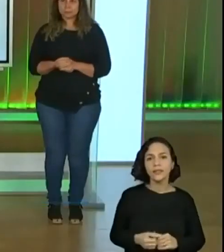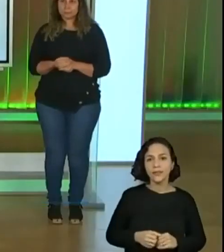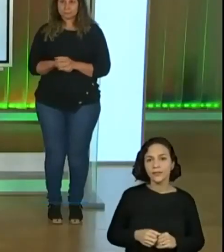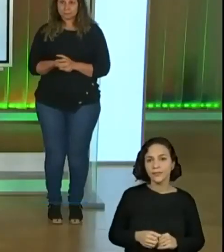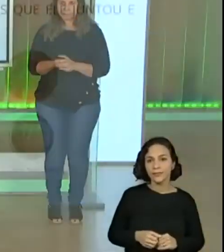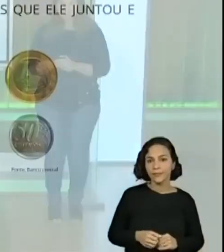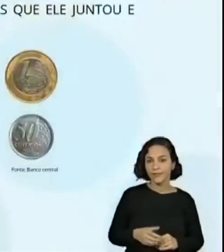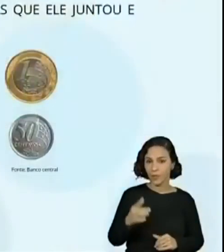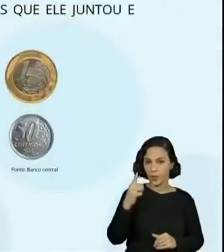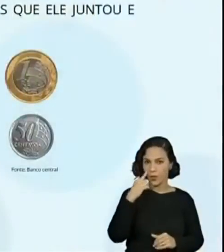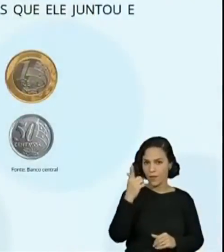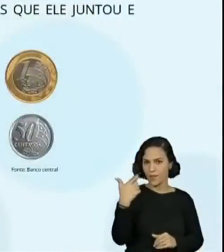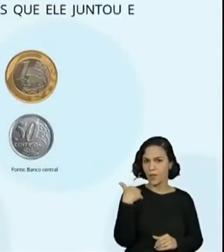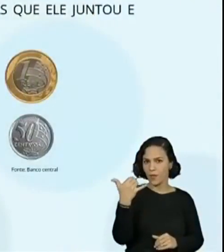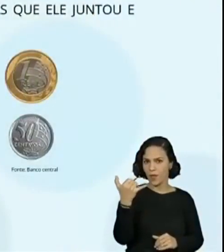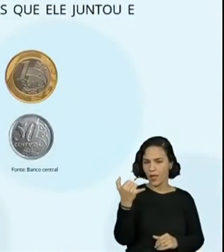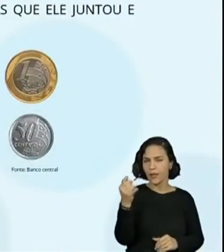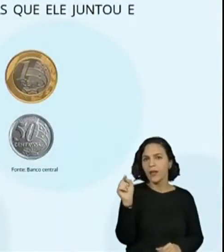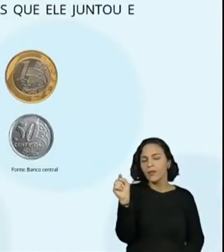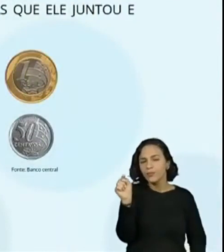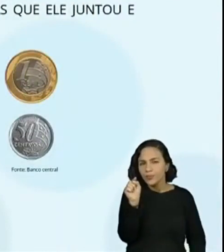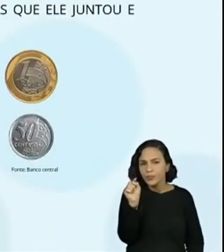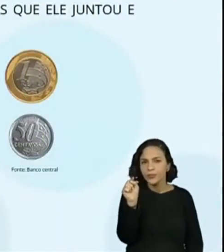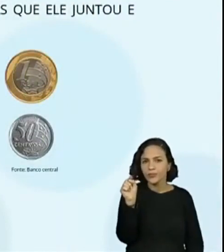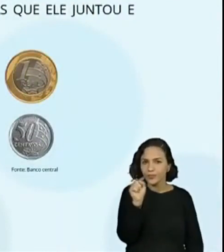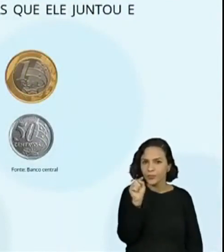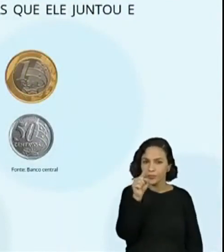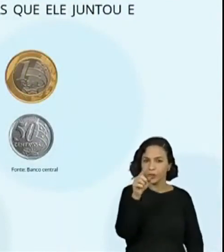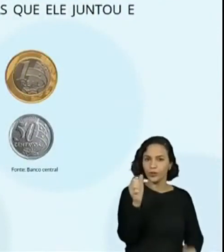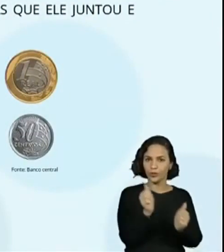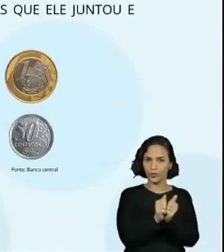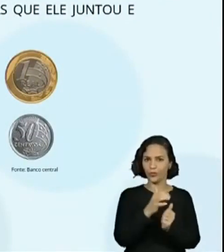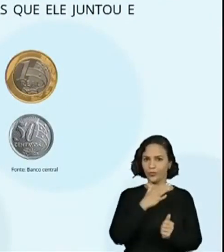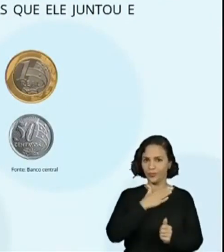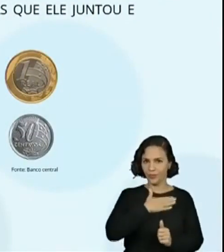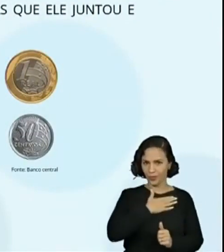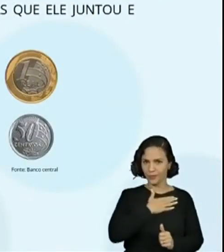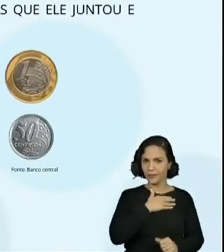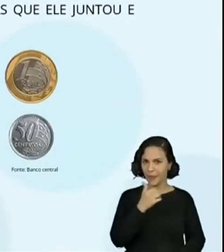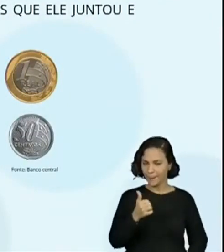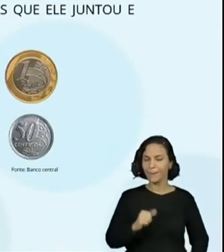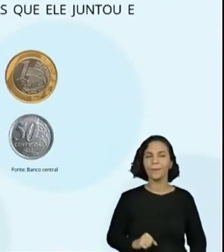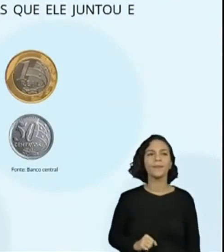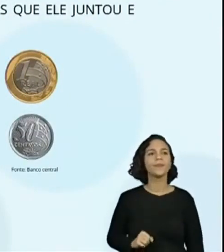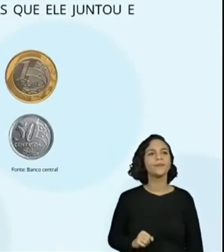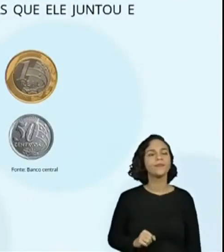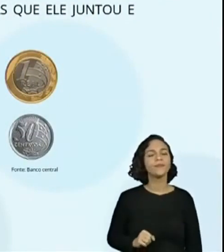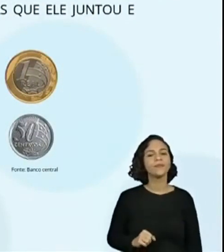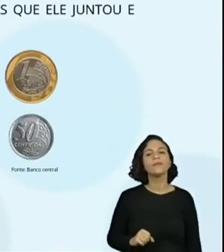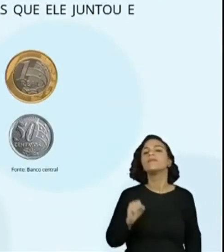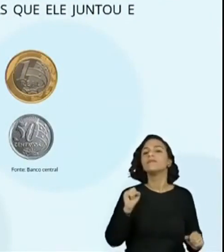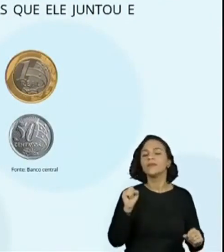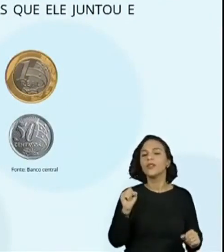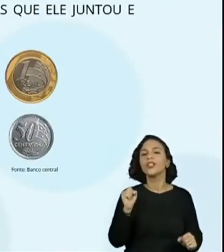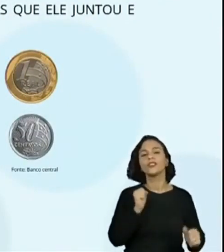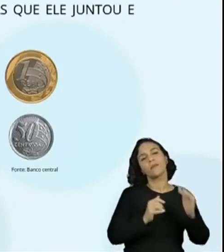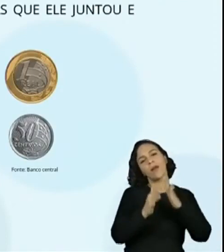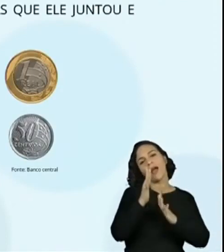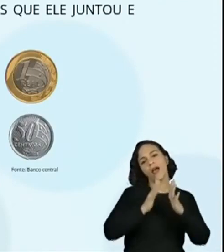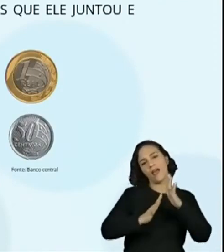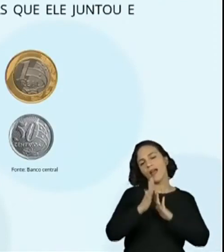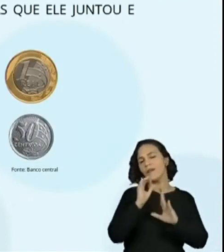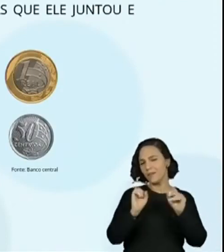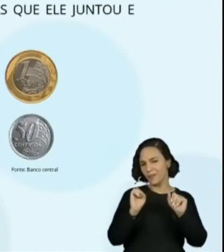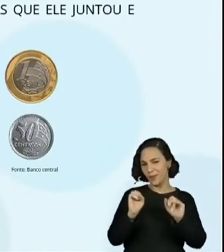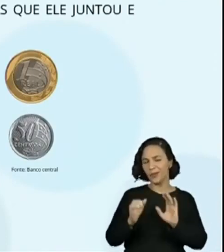vou passar a caneta embaixo de cada moeda e vocês contam junto comigo, tá bom? Não tem problema, pode falar, não precisa escrever.